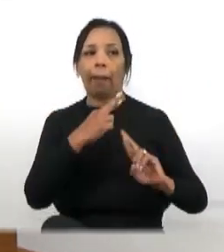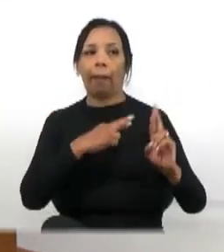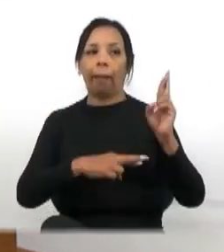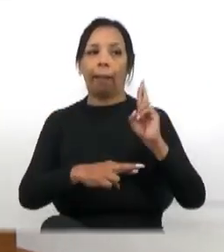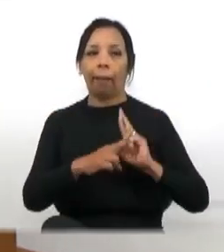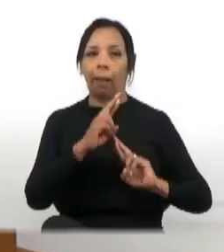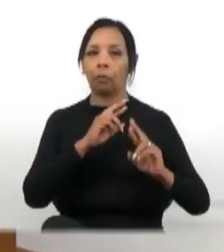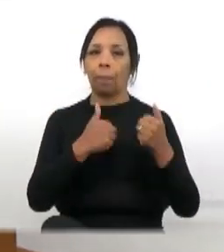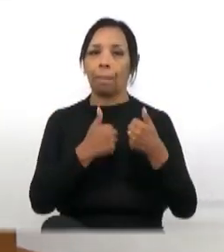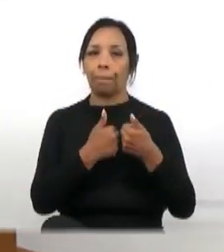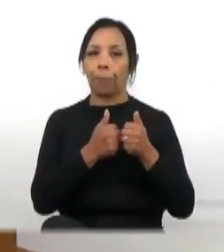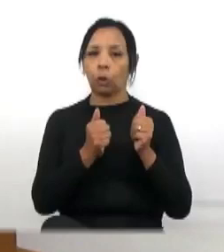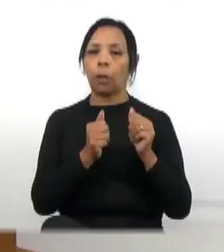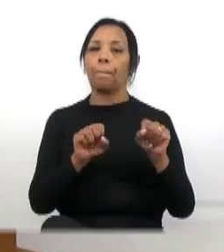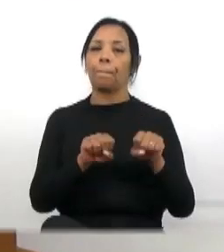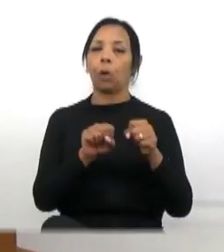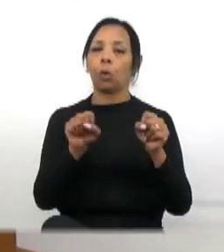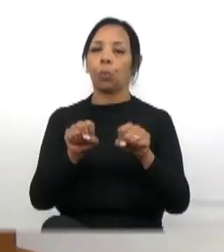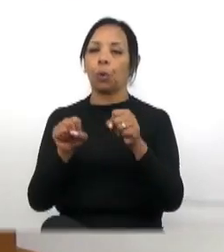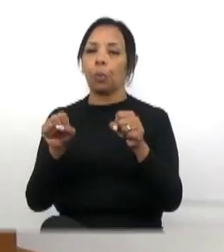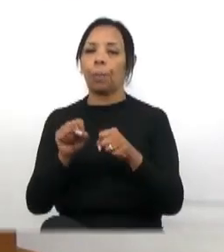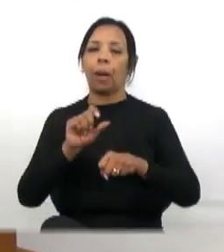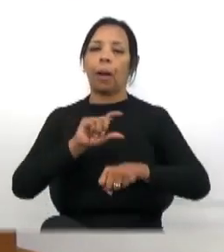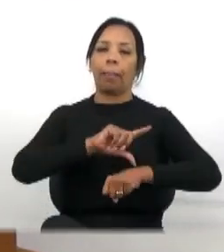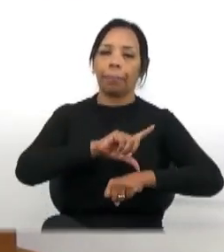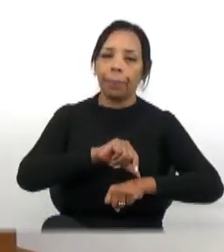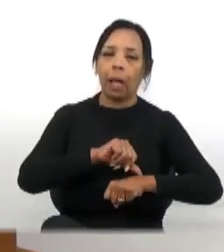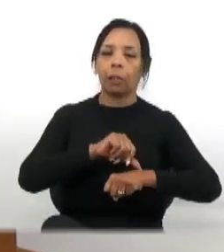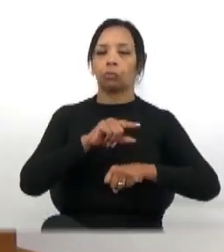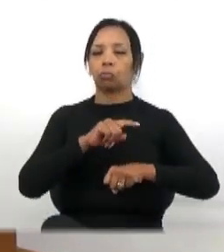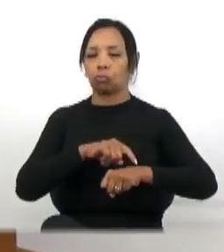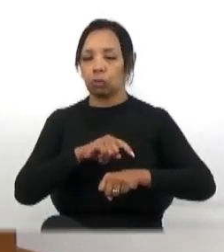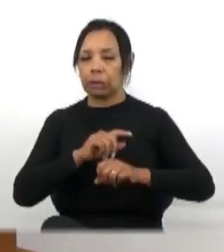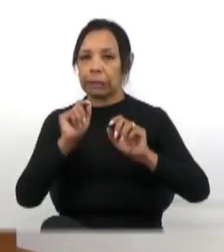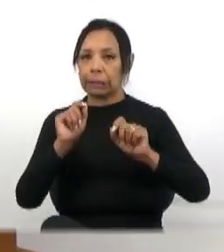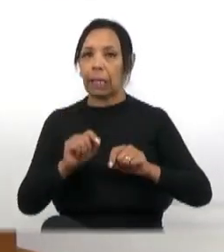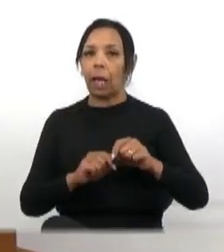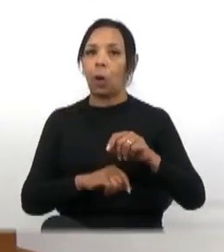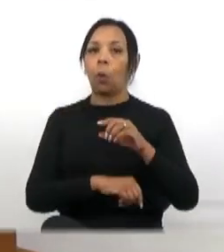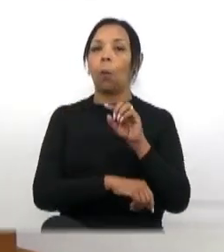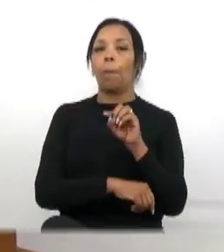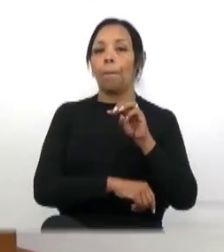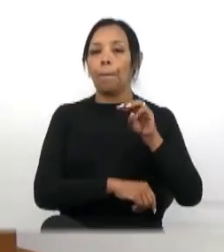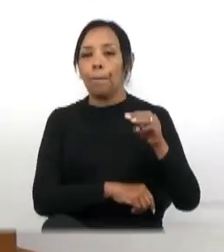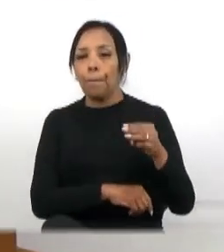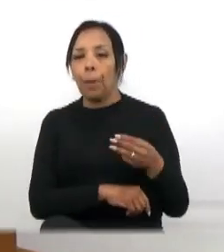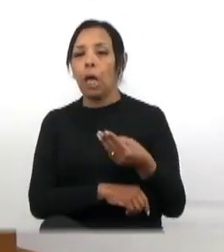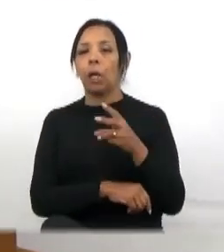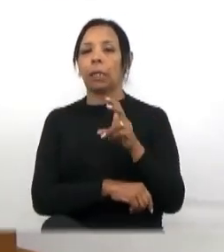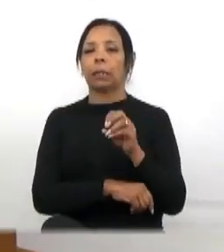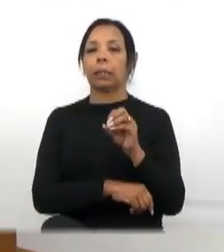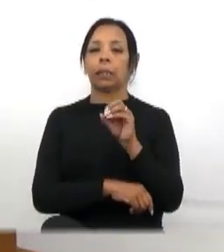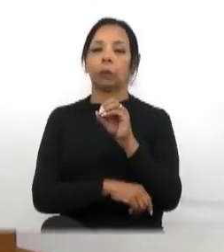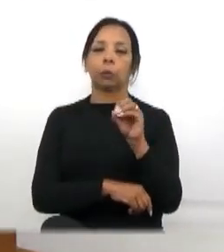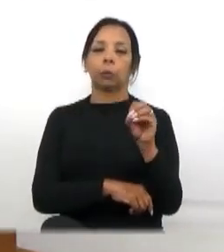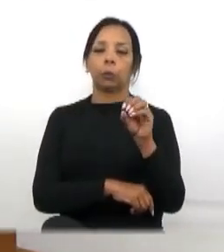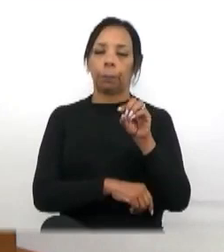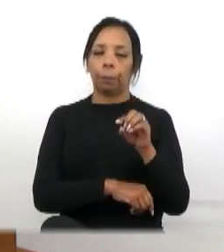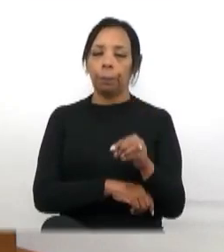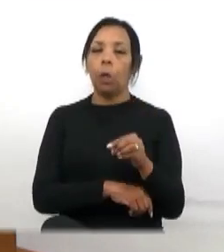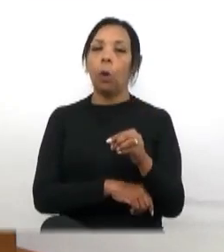quebrado para a rua, ônibus atrasado, a empresa ganha um milhão e meio de reais por mês.